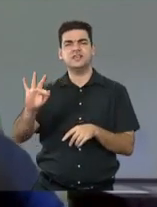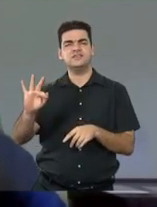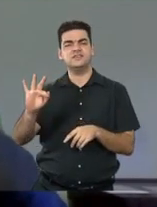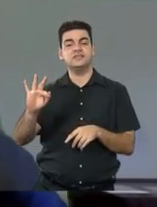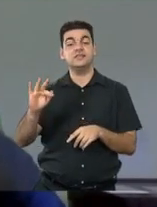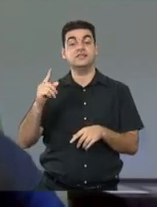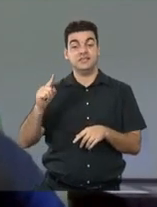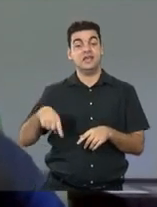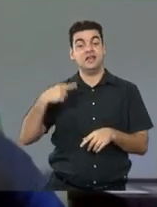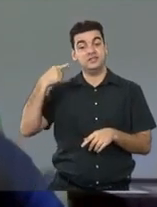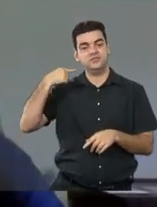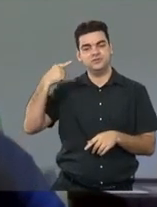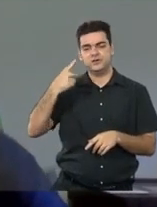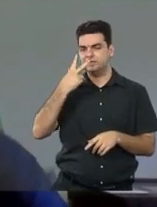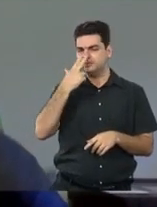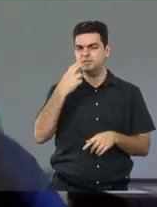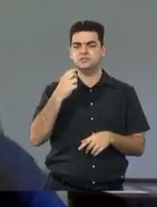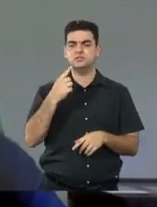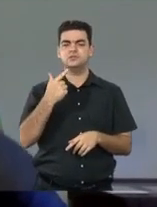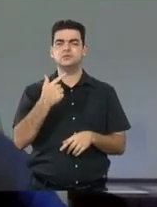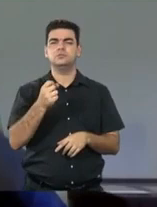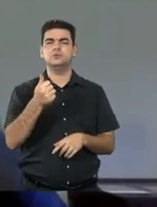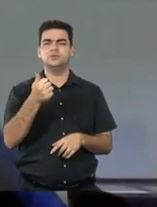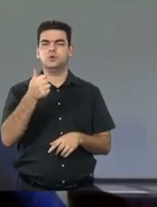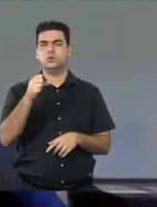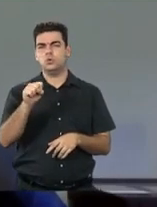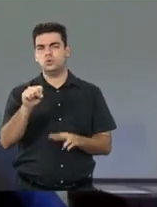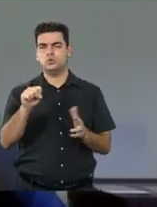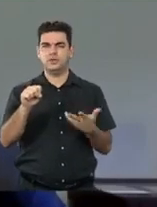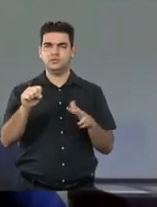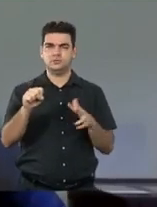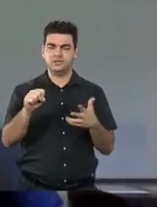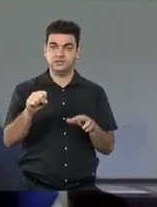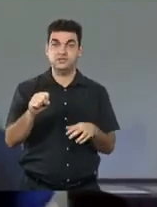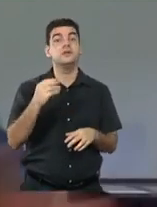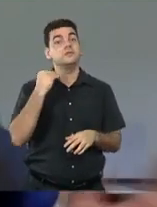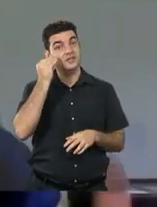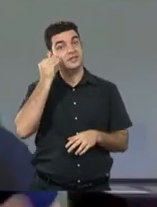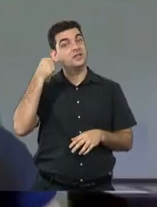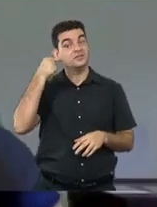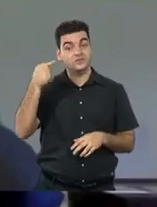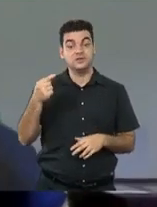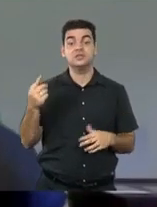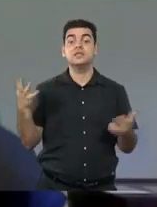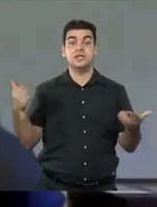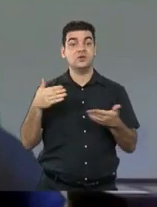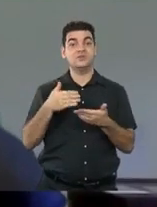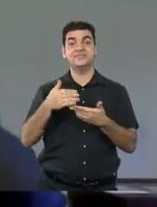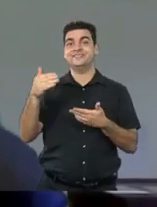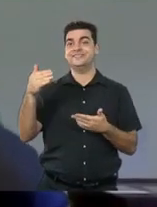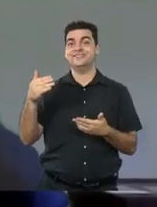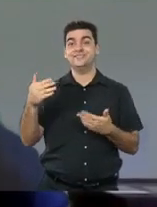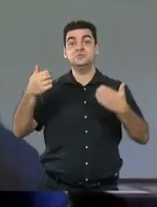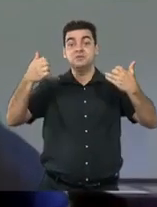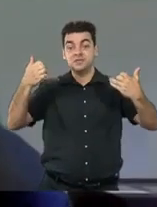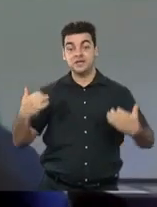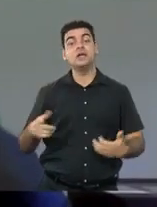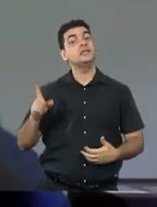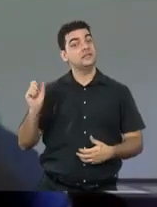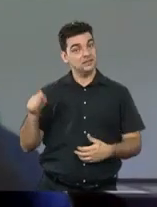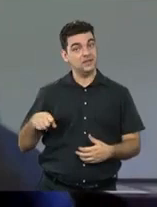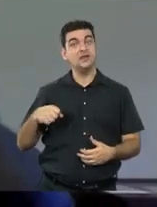como advogada em 2008 e 2009. eu tive essa visibilidade de mostrar que nós fomos